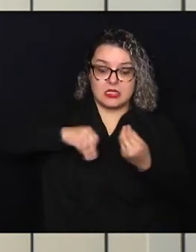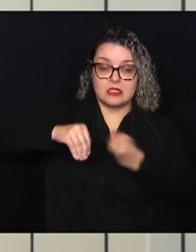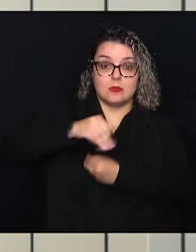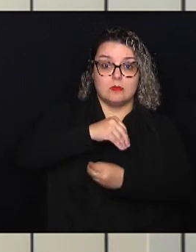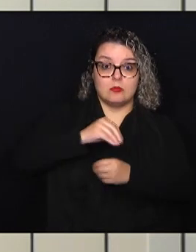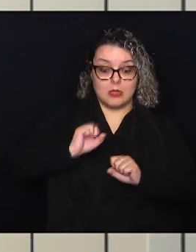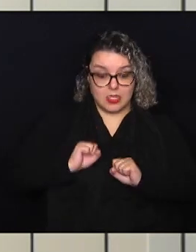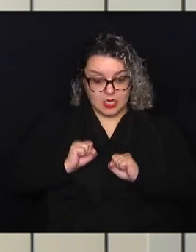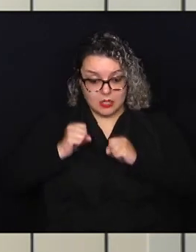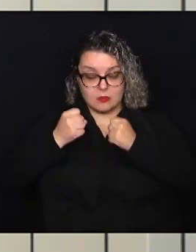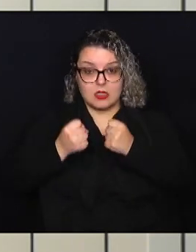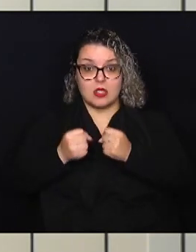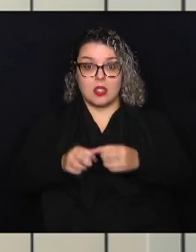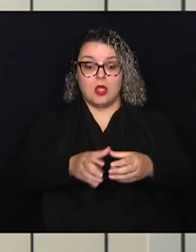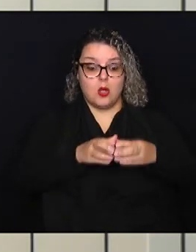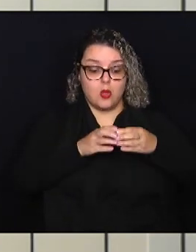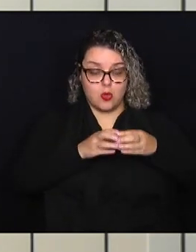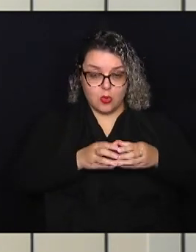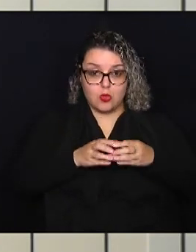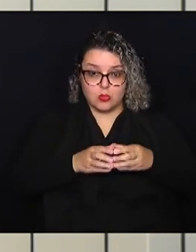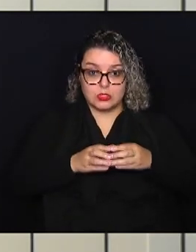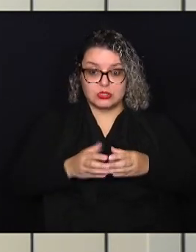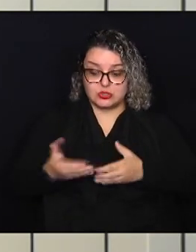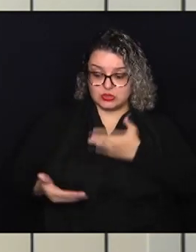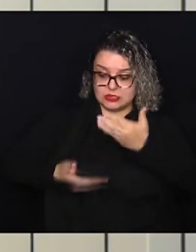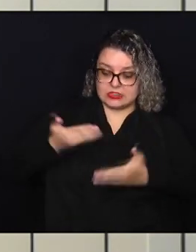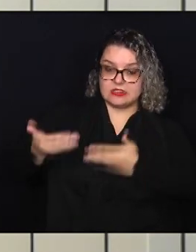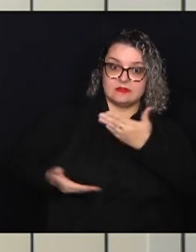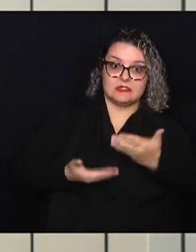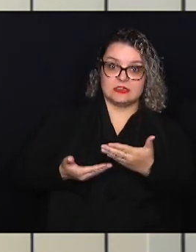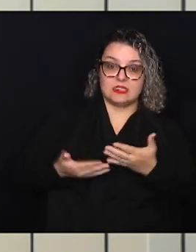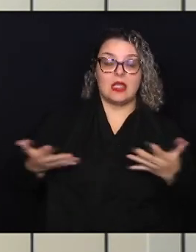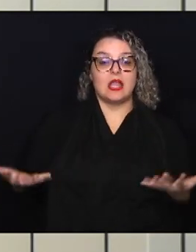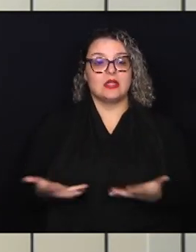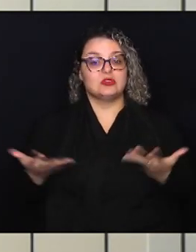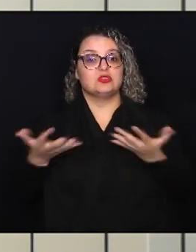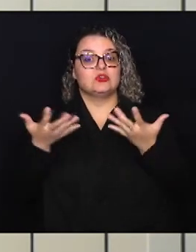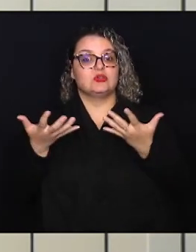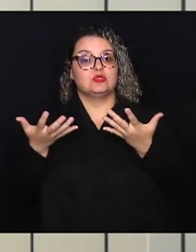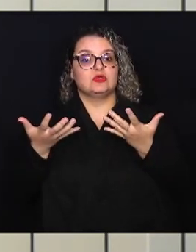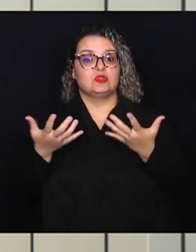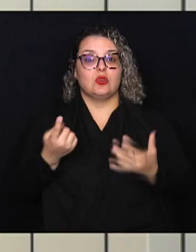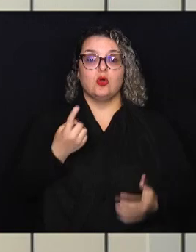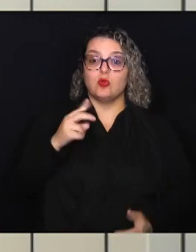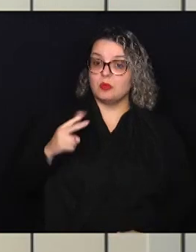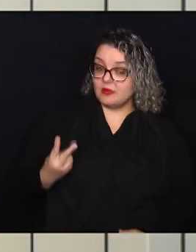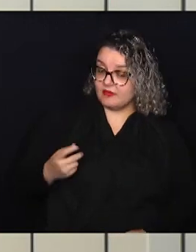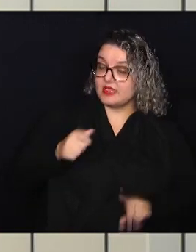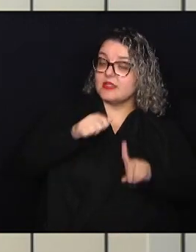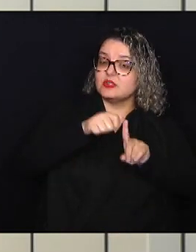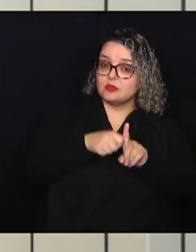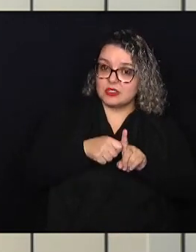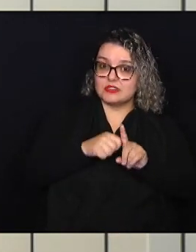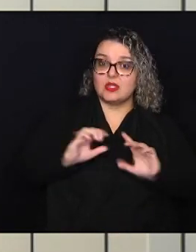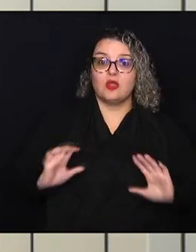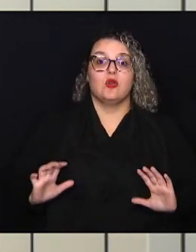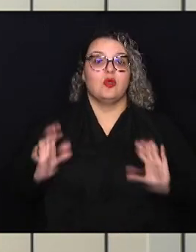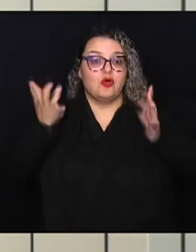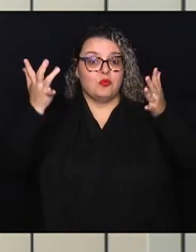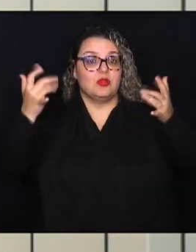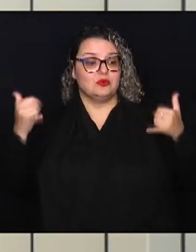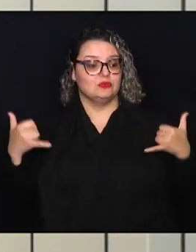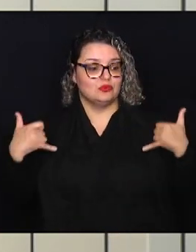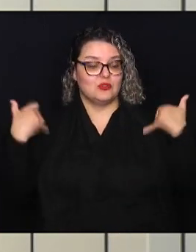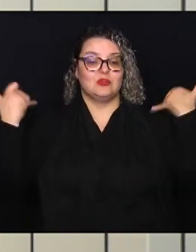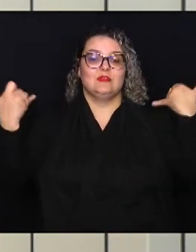reforçar a convivência entre servidores a iniciativa realizada uma vez por mês comemora o aniversário